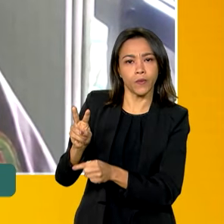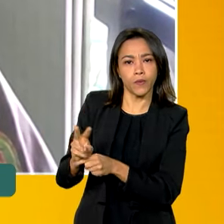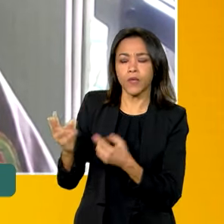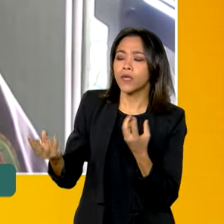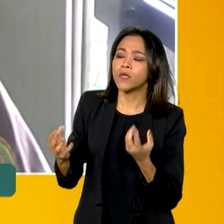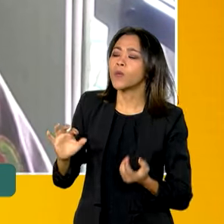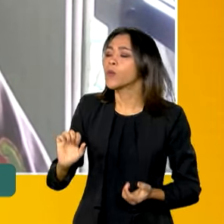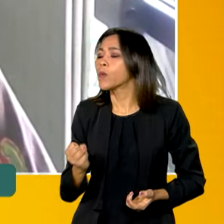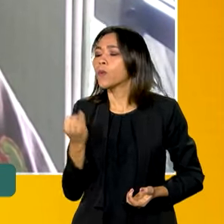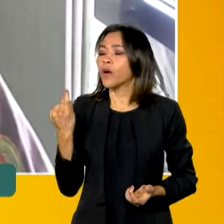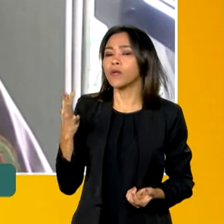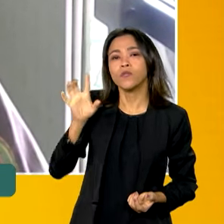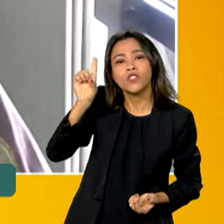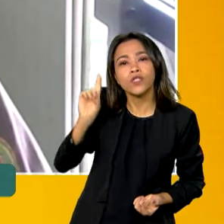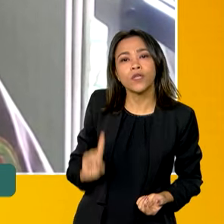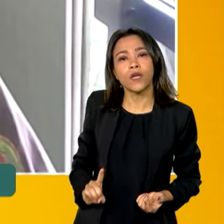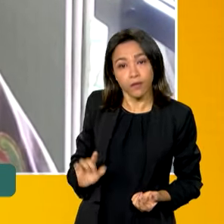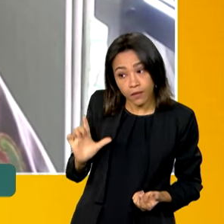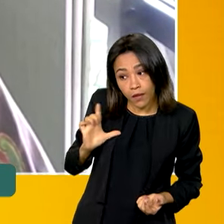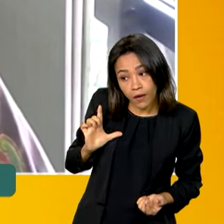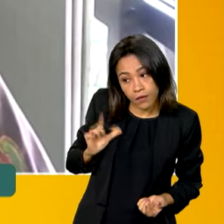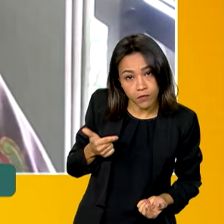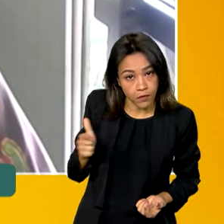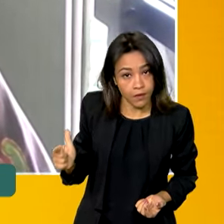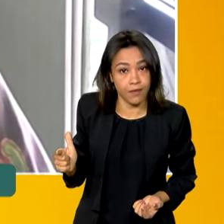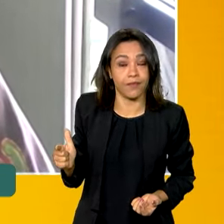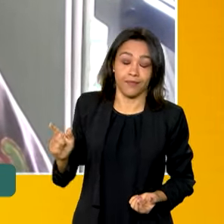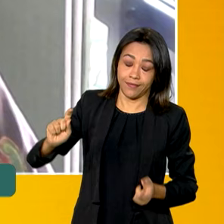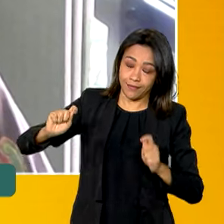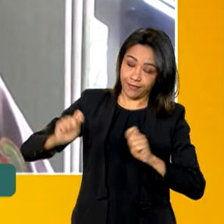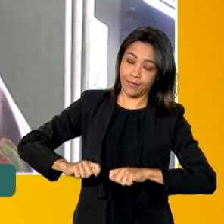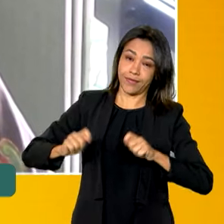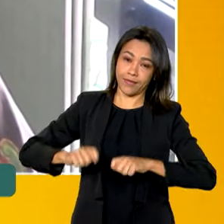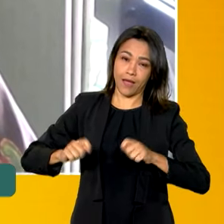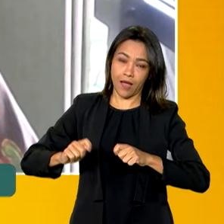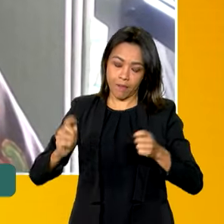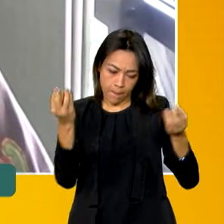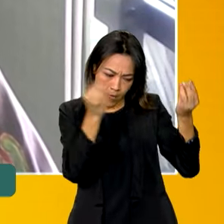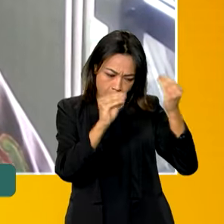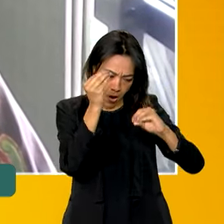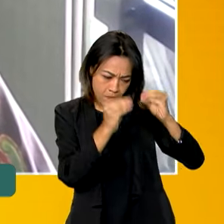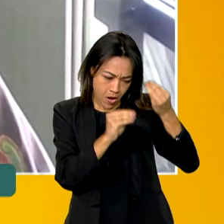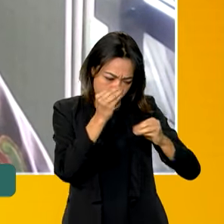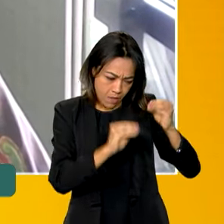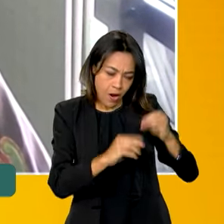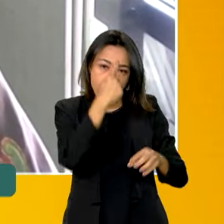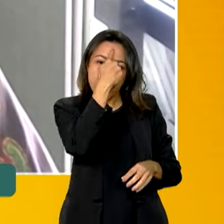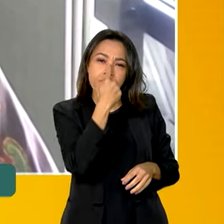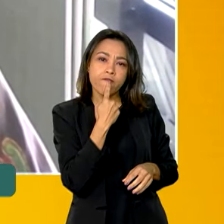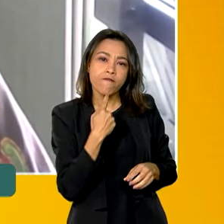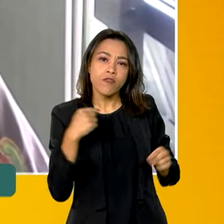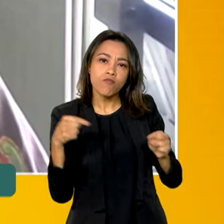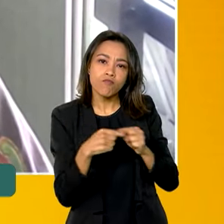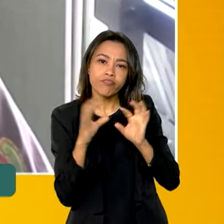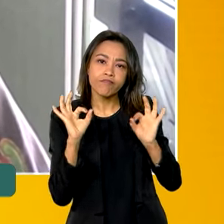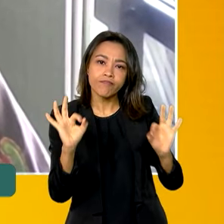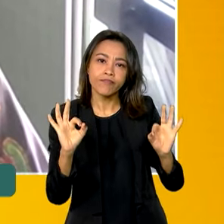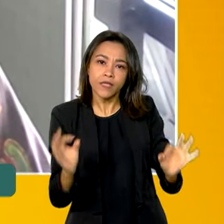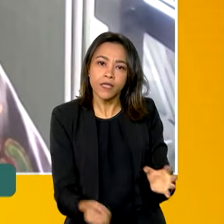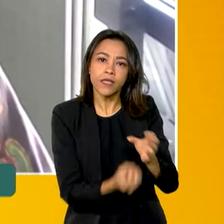direitos que tem ou não tem, é possível, então, traçar o perfil e fazer políticas